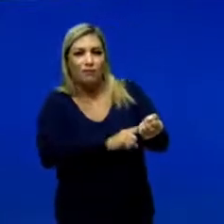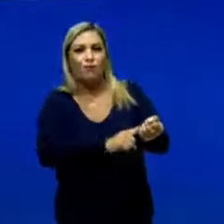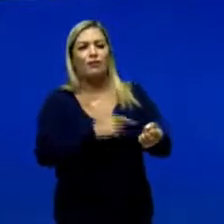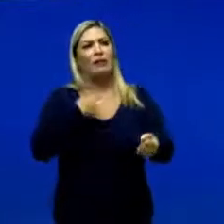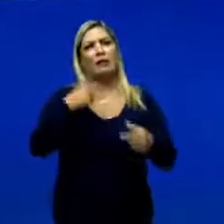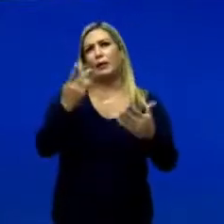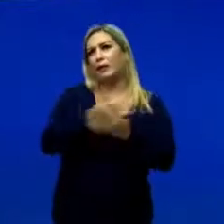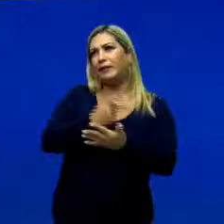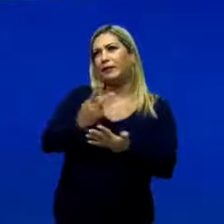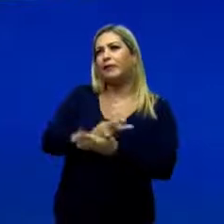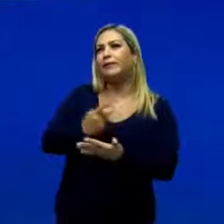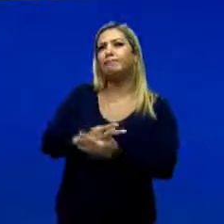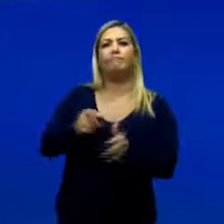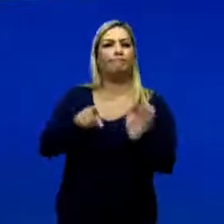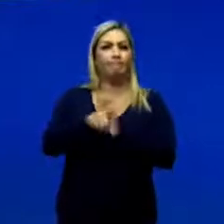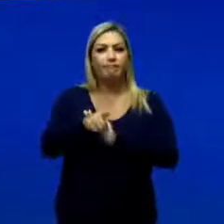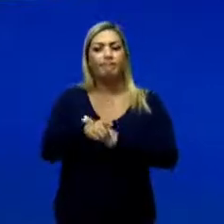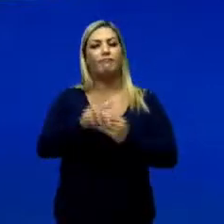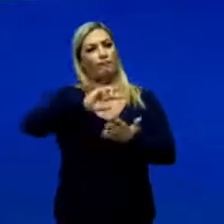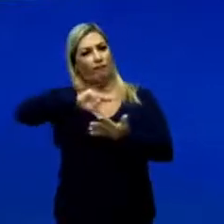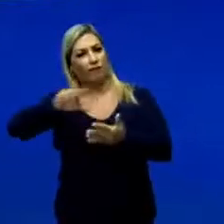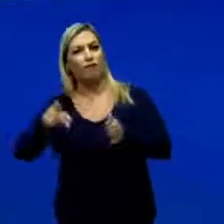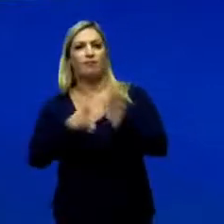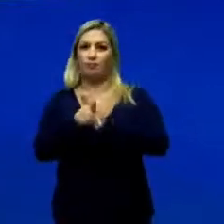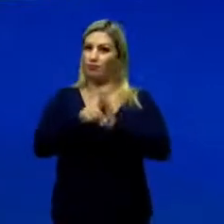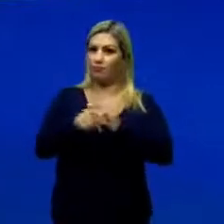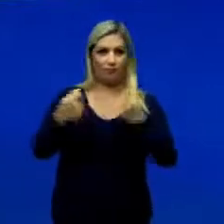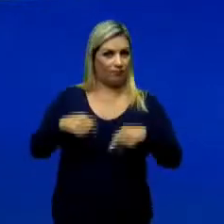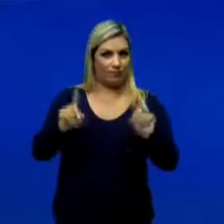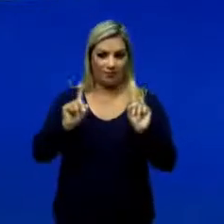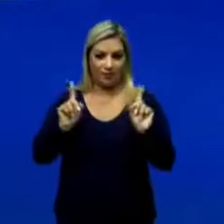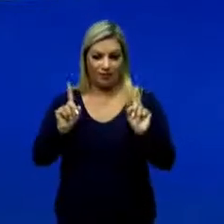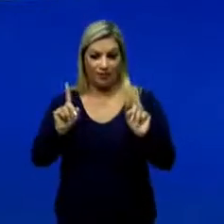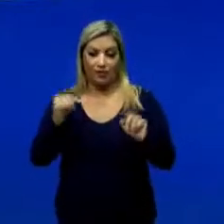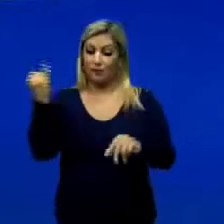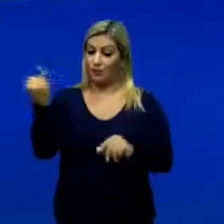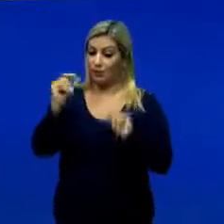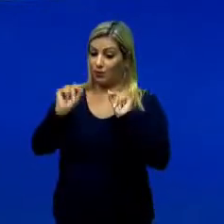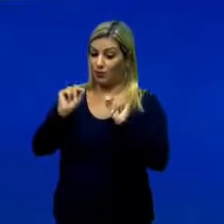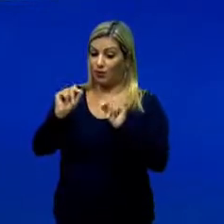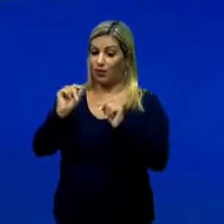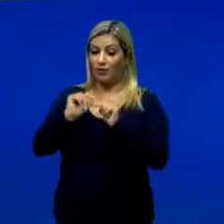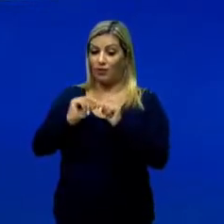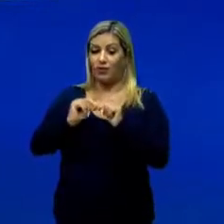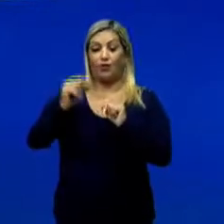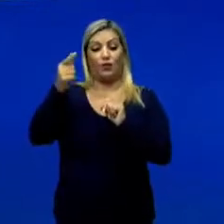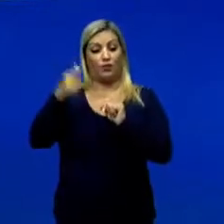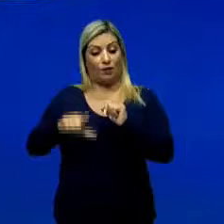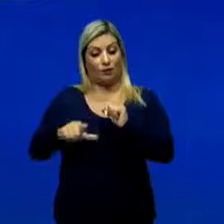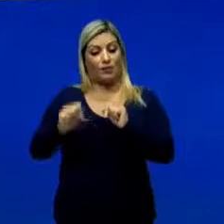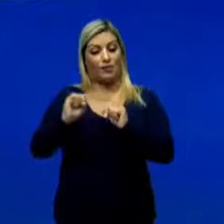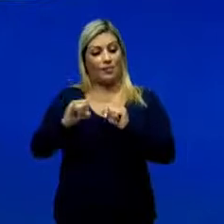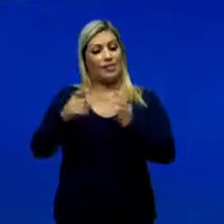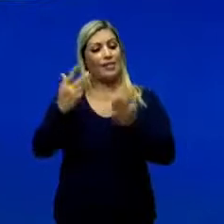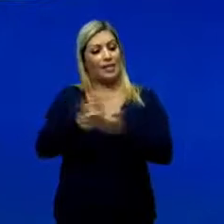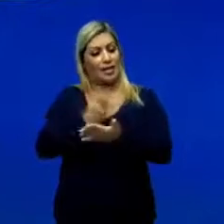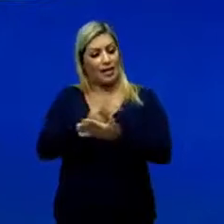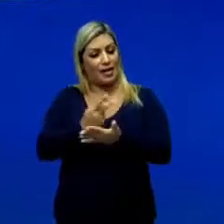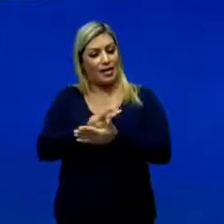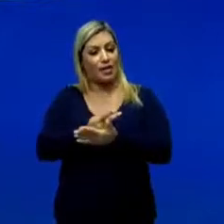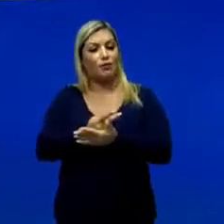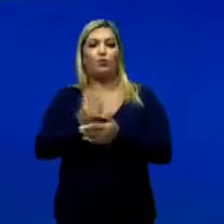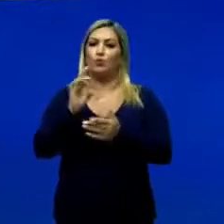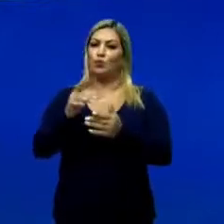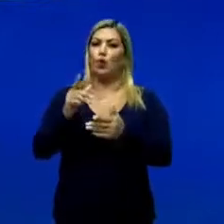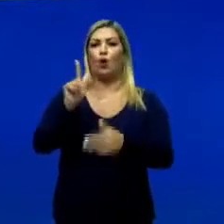ah, eu errei tal questão ou eu errei muitas questões. O importante é refazer essas questões e, quando errar, busca lá